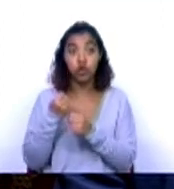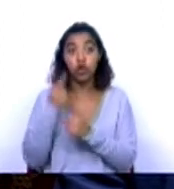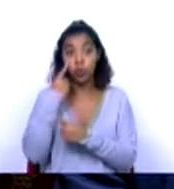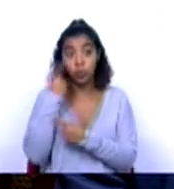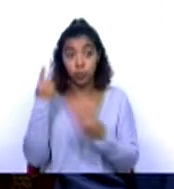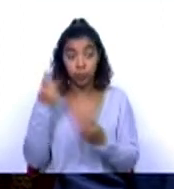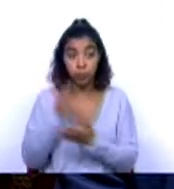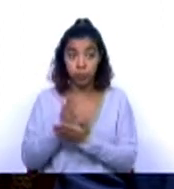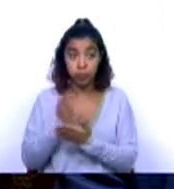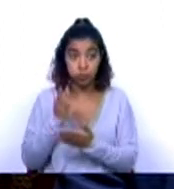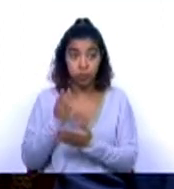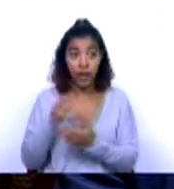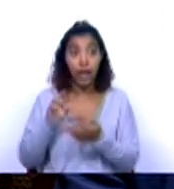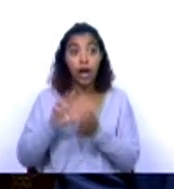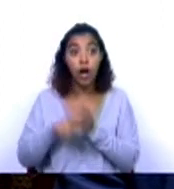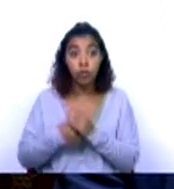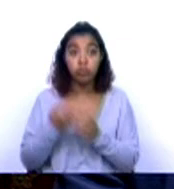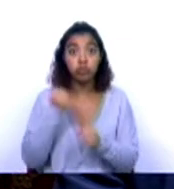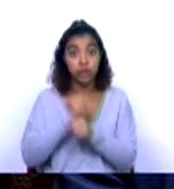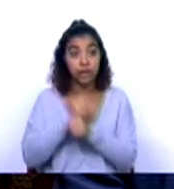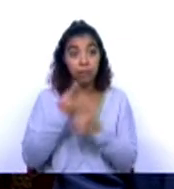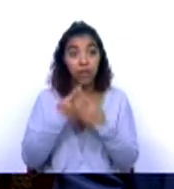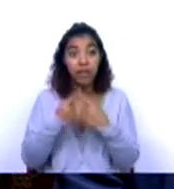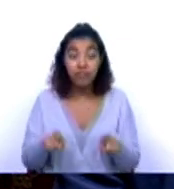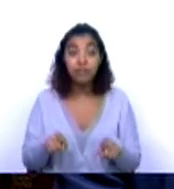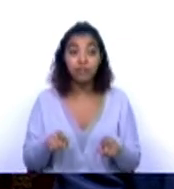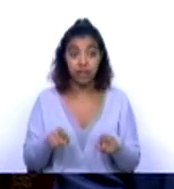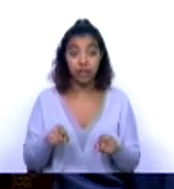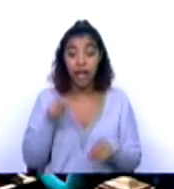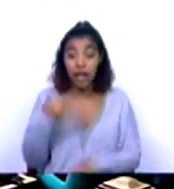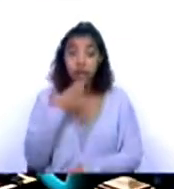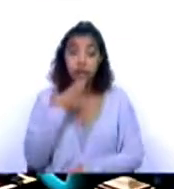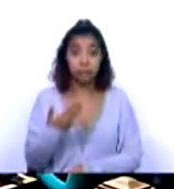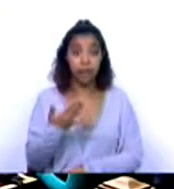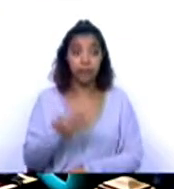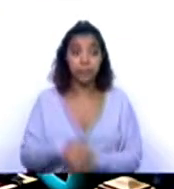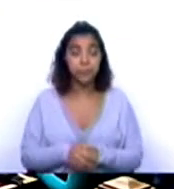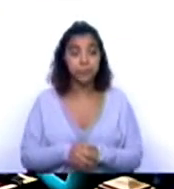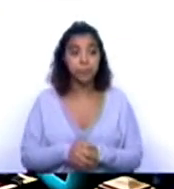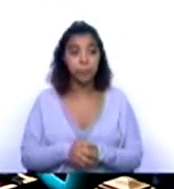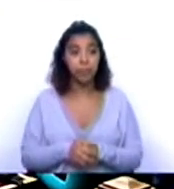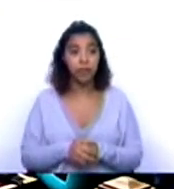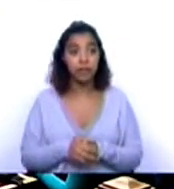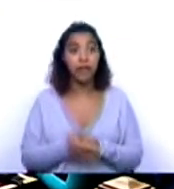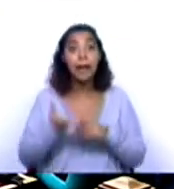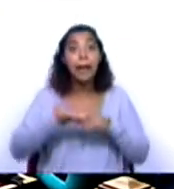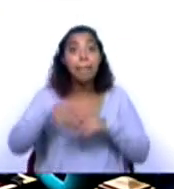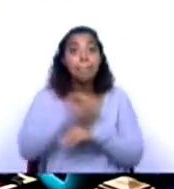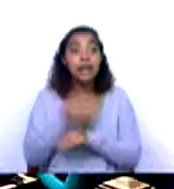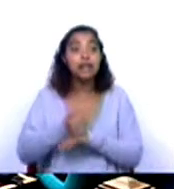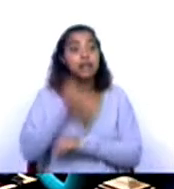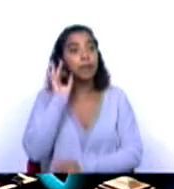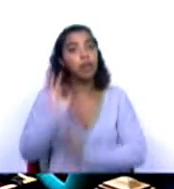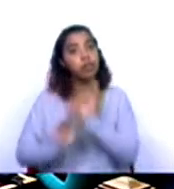profissionais têm um projeto de trabalho diferente. É isso que eles nos pedem. Mais e melhores